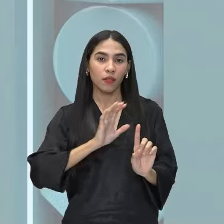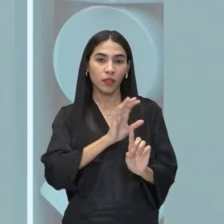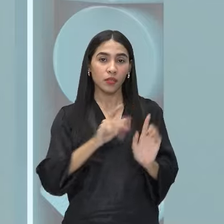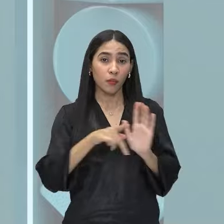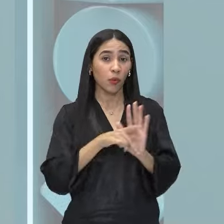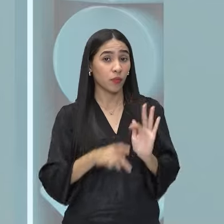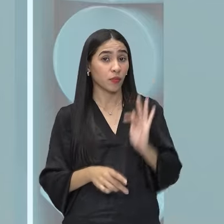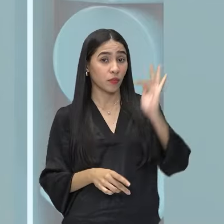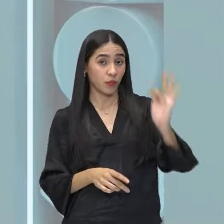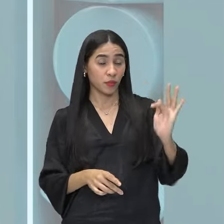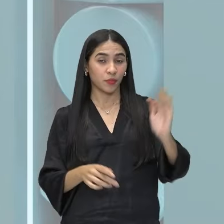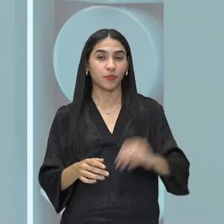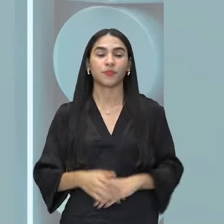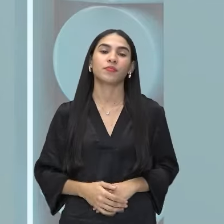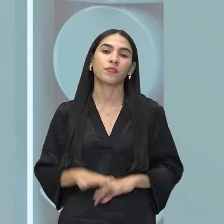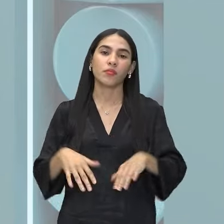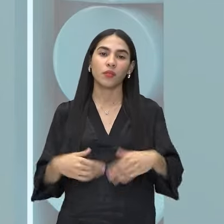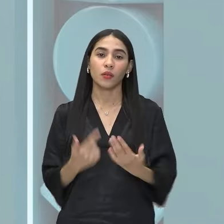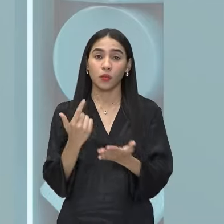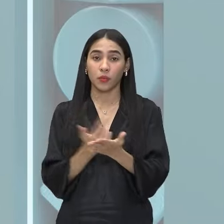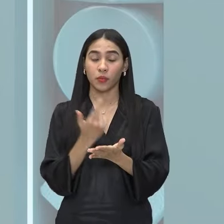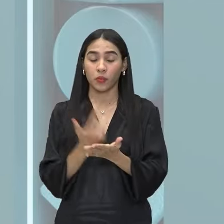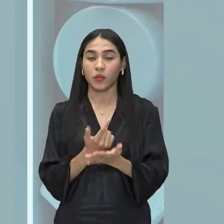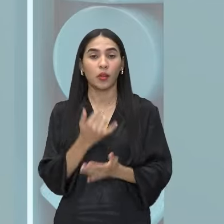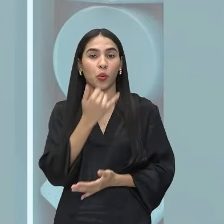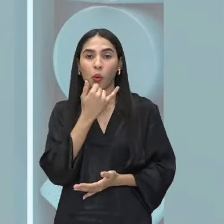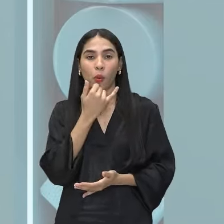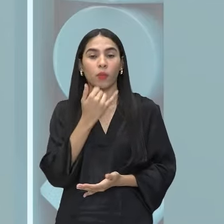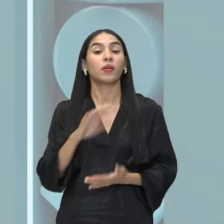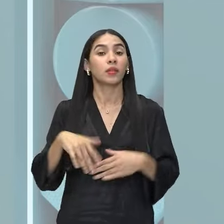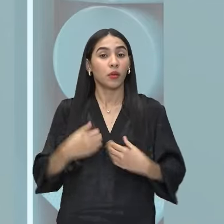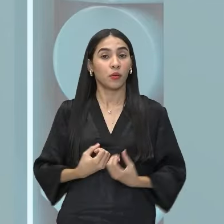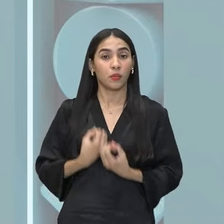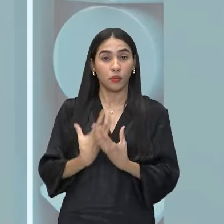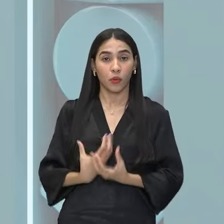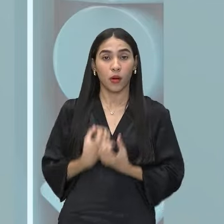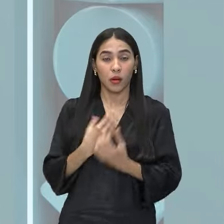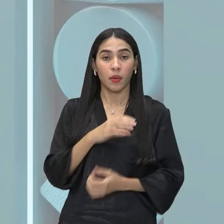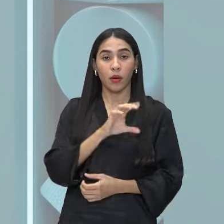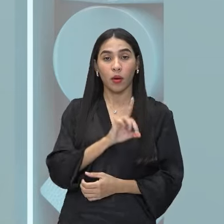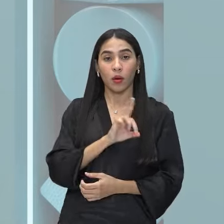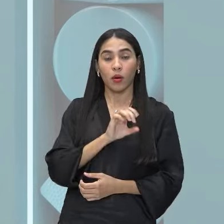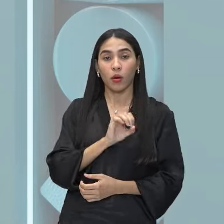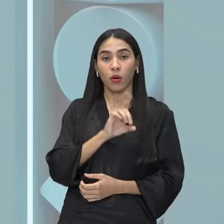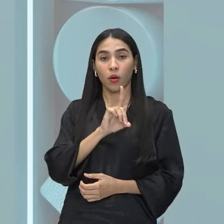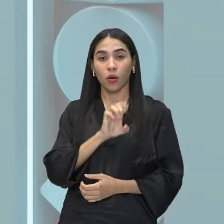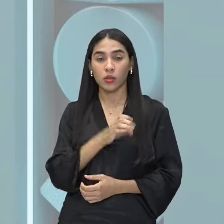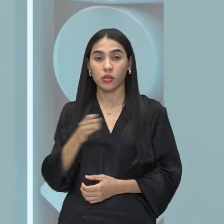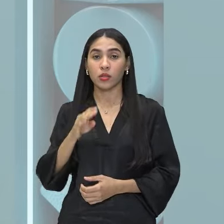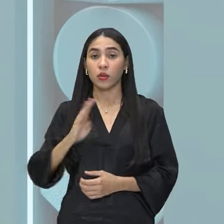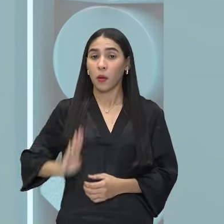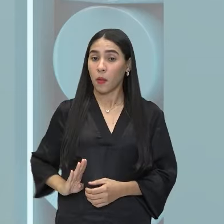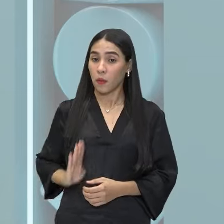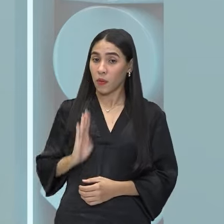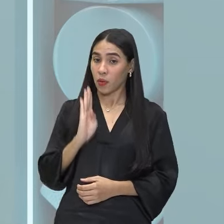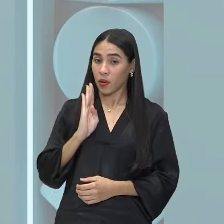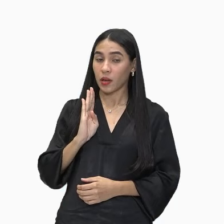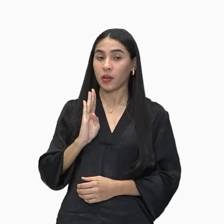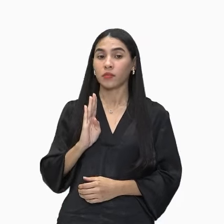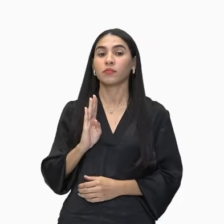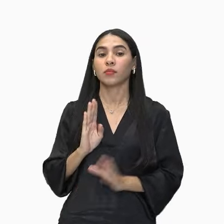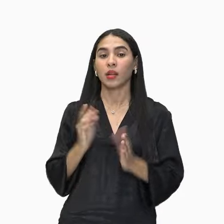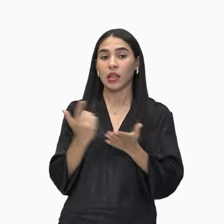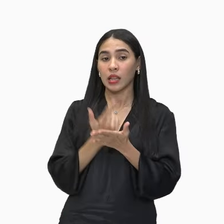futurismo, né? Esse livro, não. Este poema, ódio ao burguês, está no livro Pauliceia